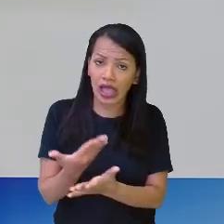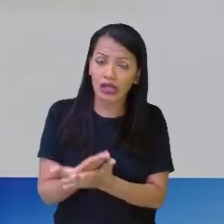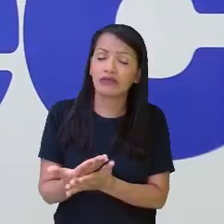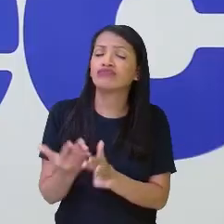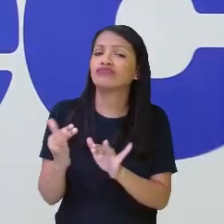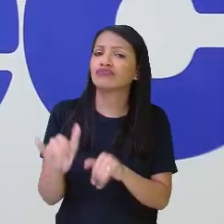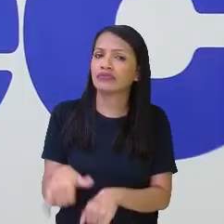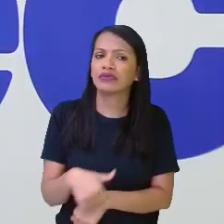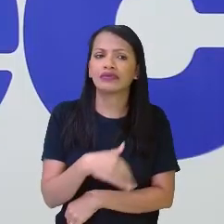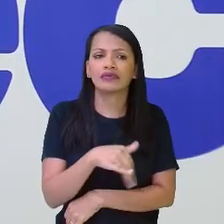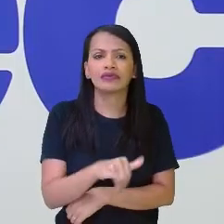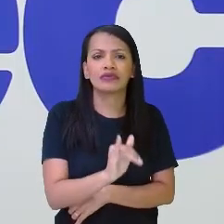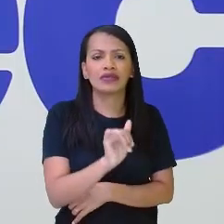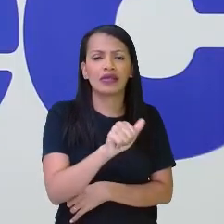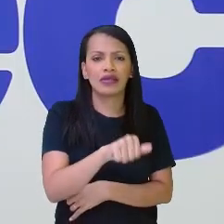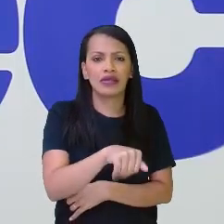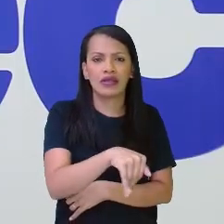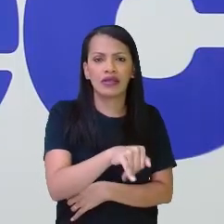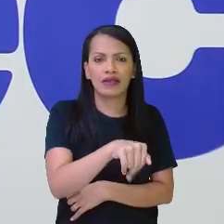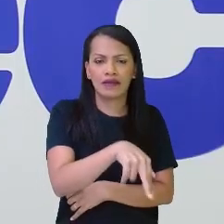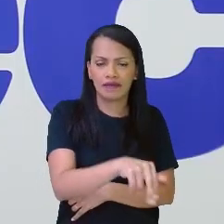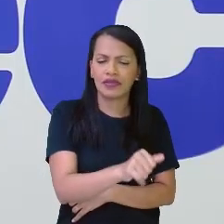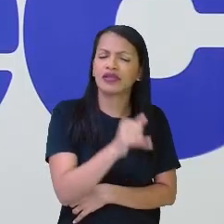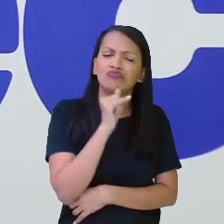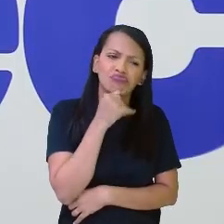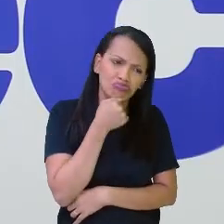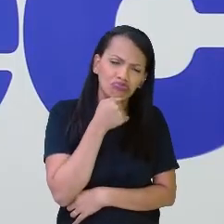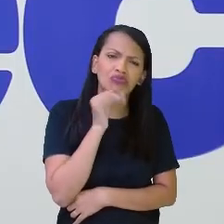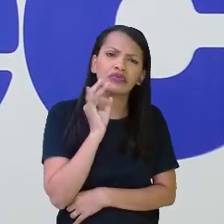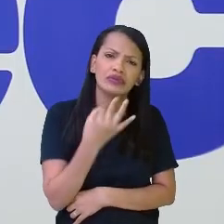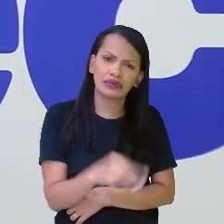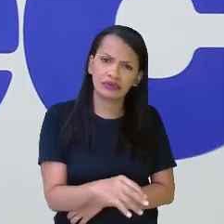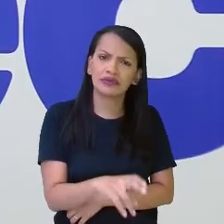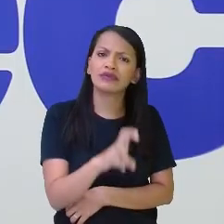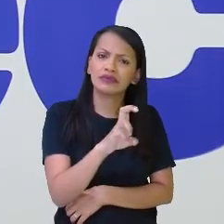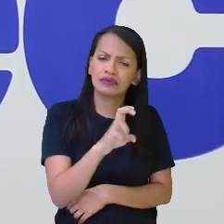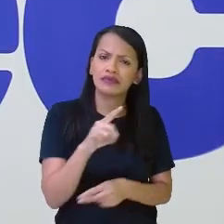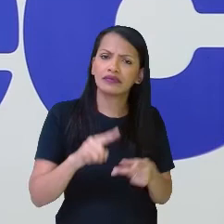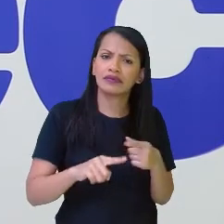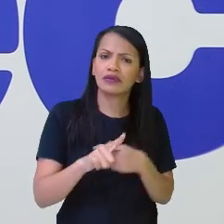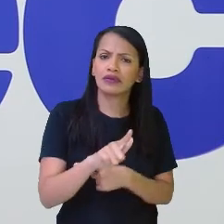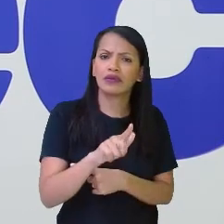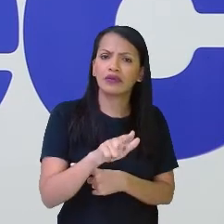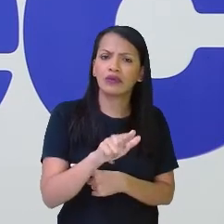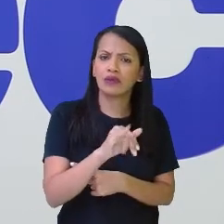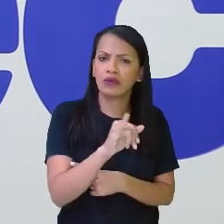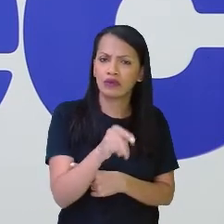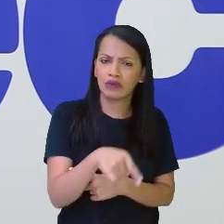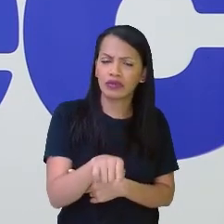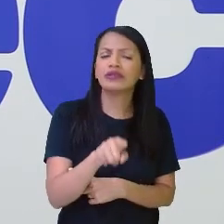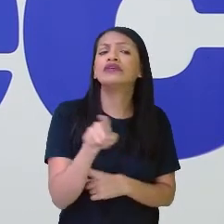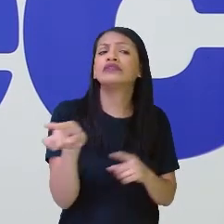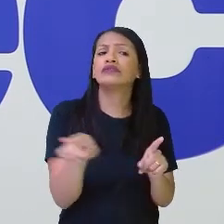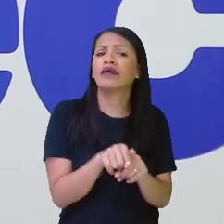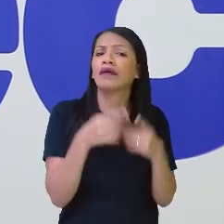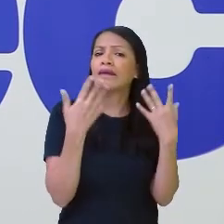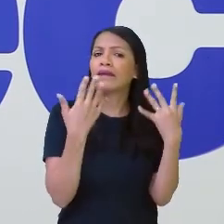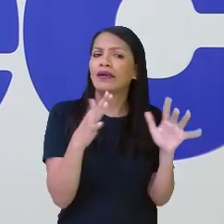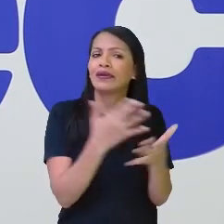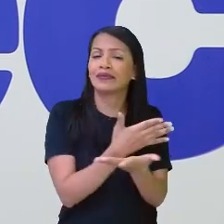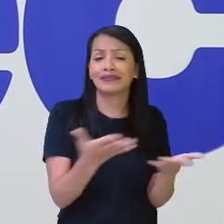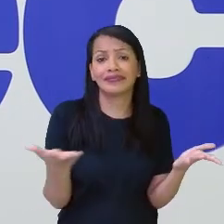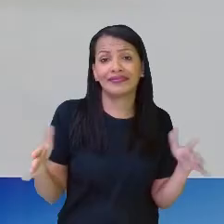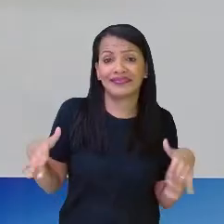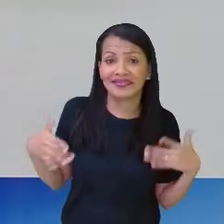É isso aí. Yasmin, não fique triste. Você também acertou. Colocou cinco e o Luiz também. Então, estão todos de parabéns. Pois é,